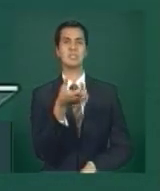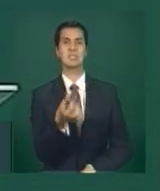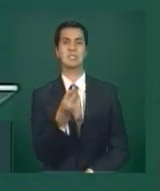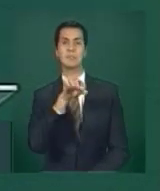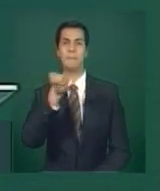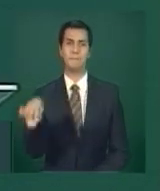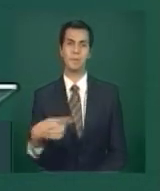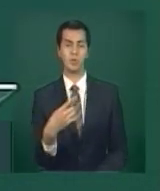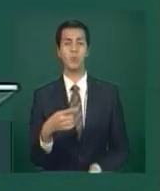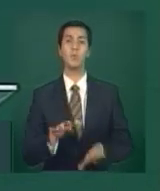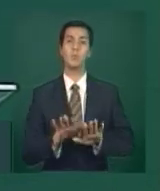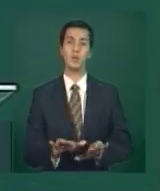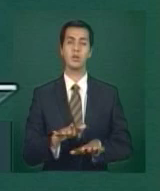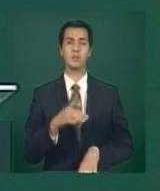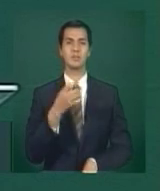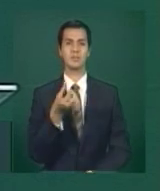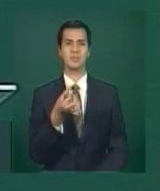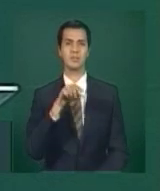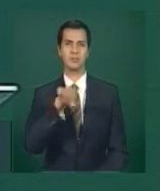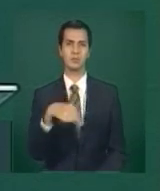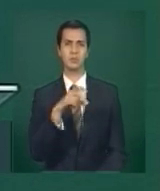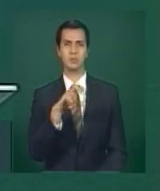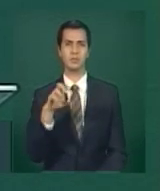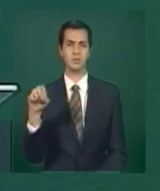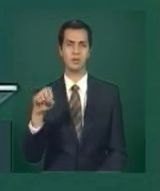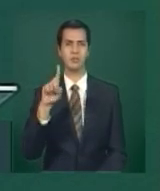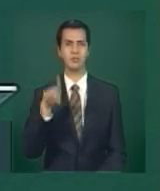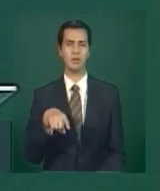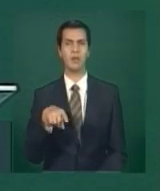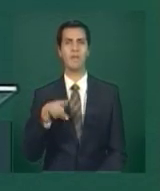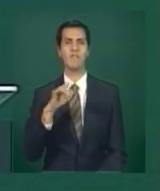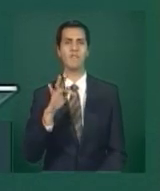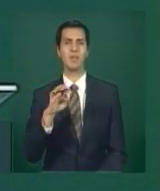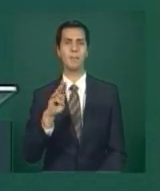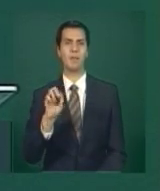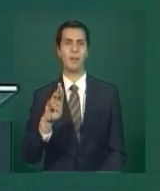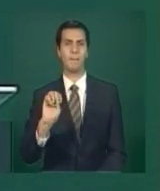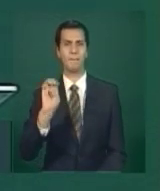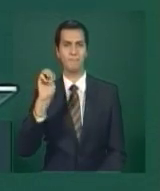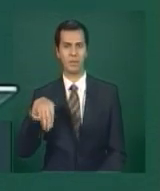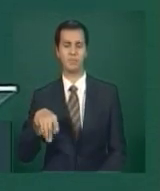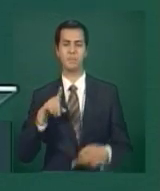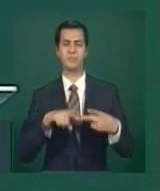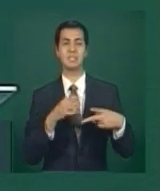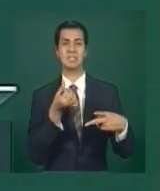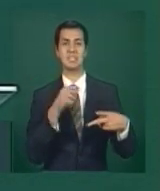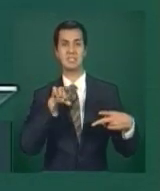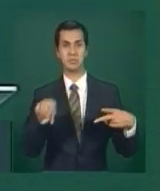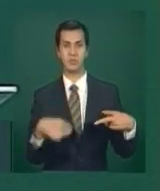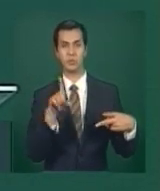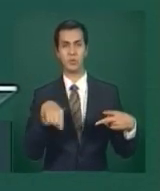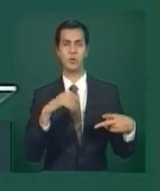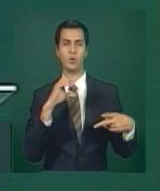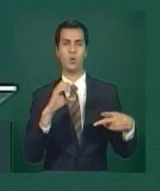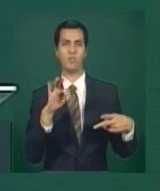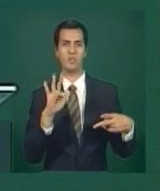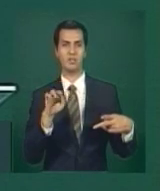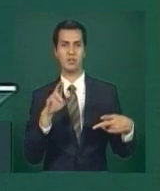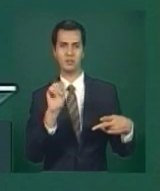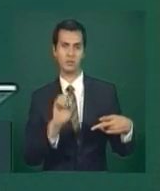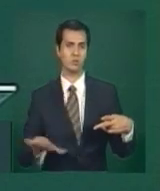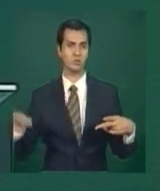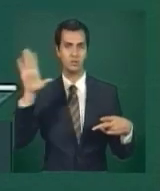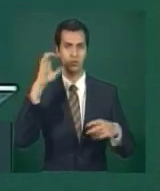.500, se eu não me engano, da Febraban, 6 mil da Confederação Nacional da Indústria,